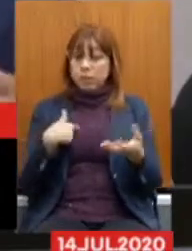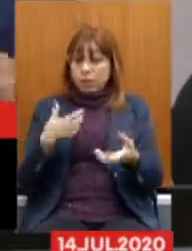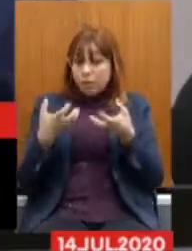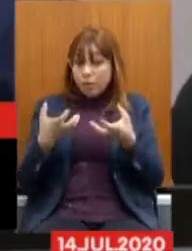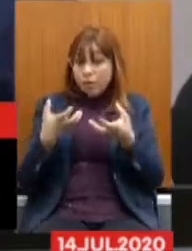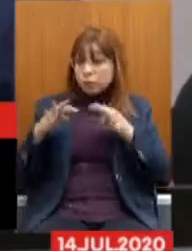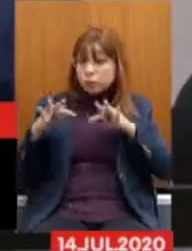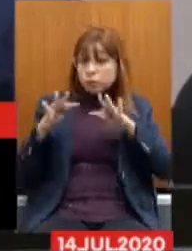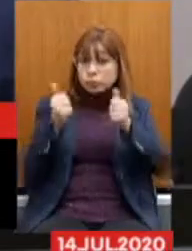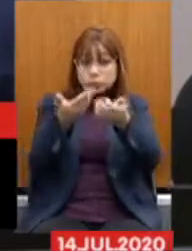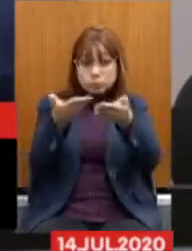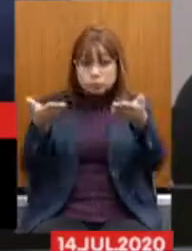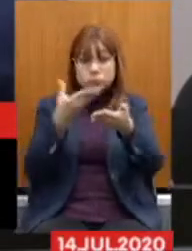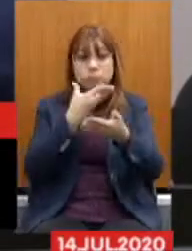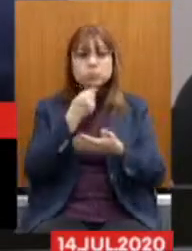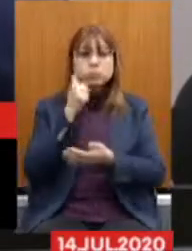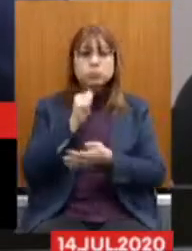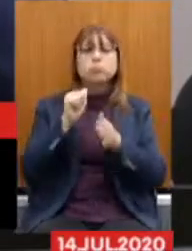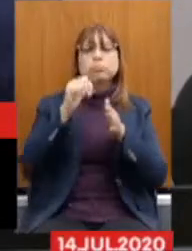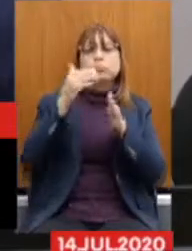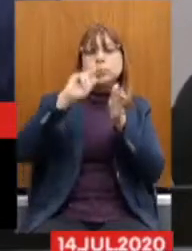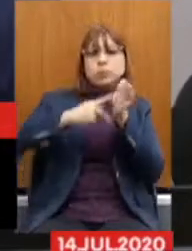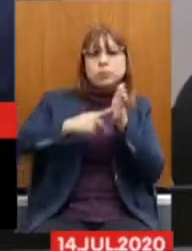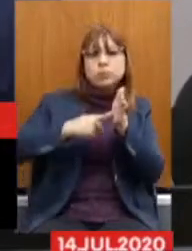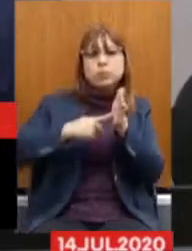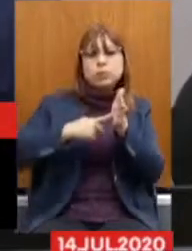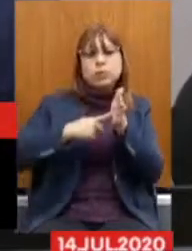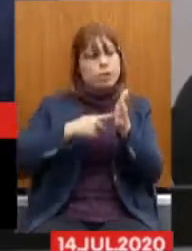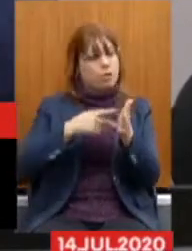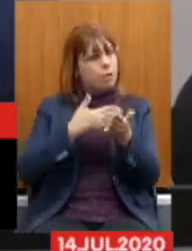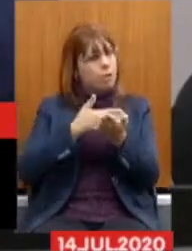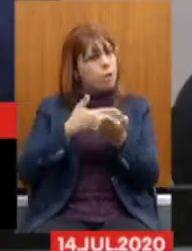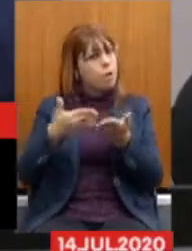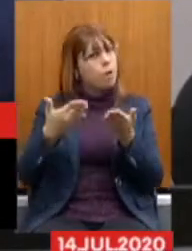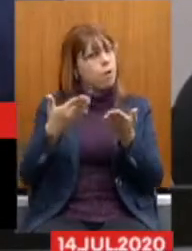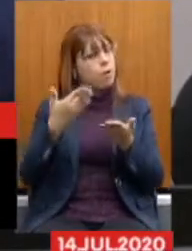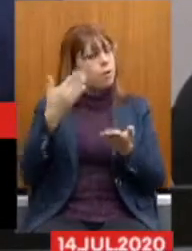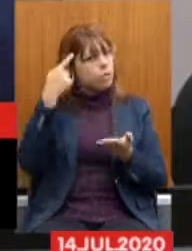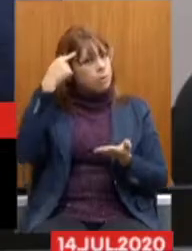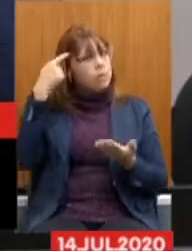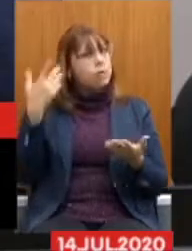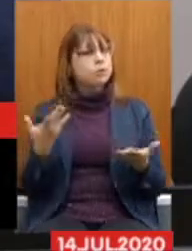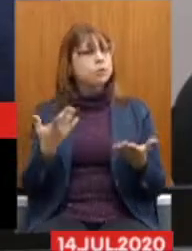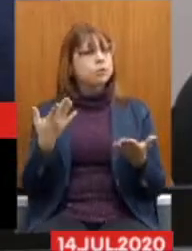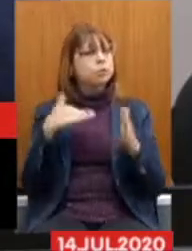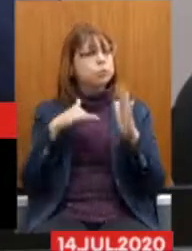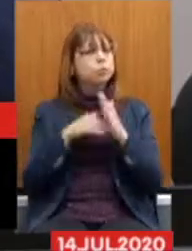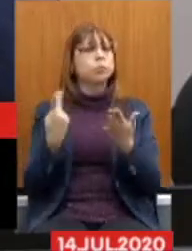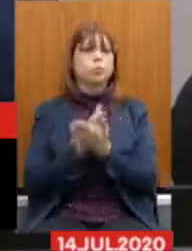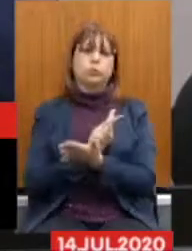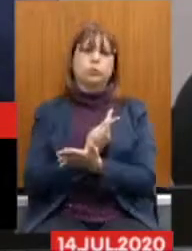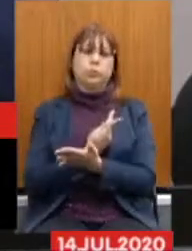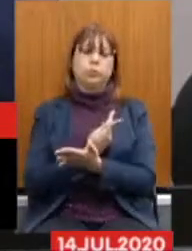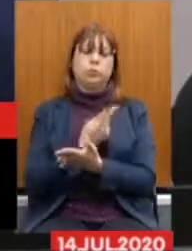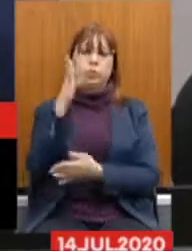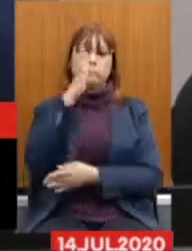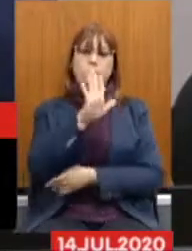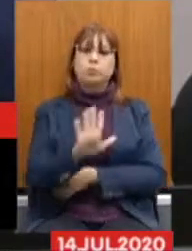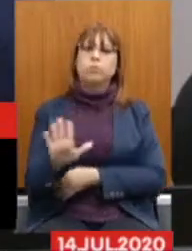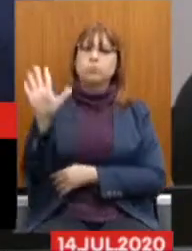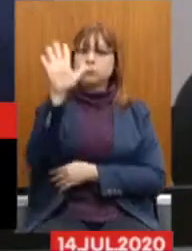todos e todas, de todos os sindicatos, começassem a analisar tudo que aconteceu no Brasil,